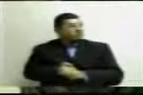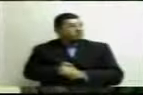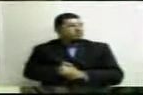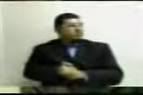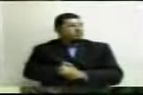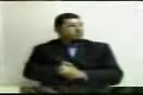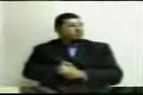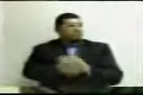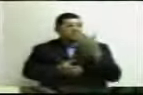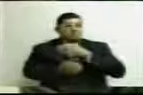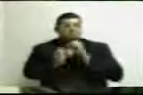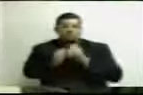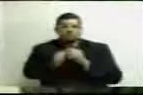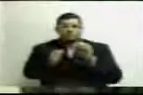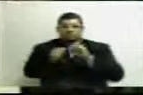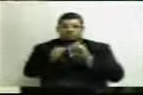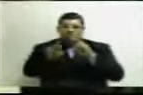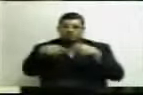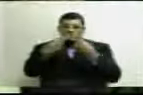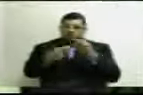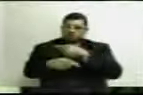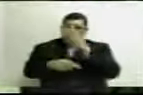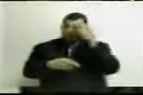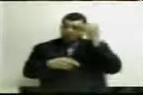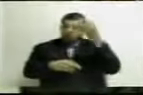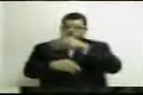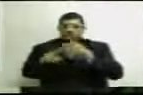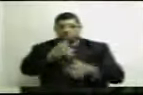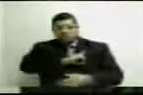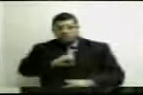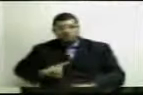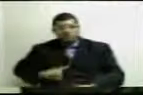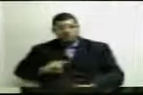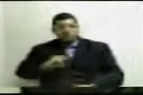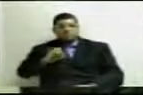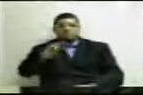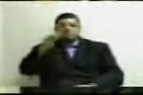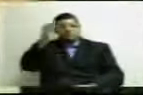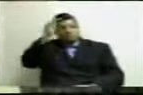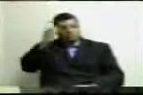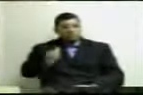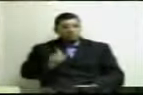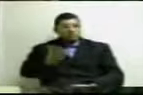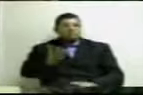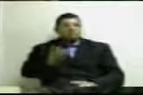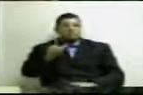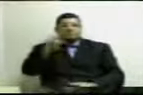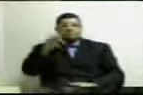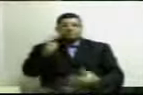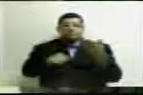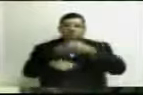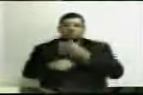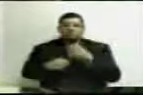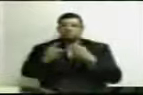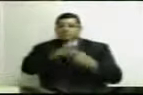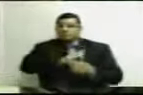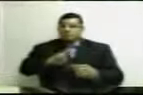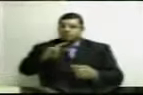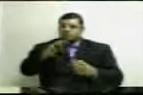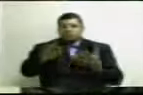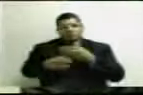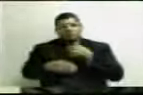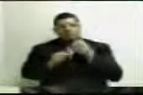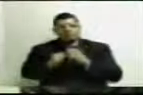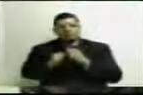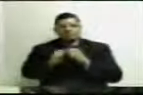incumbência de que amanhã cedo nós possamos fazer uma reunião, eu, o vossa excelência, o deputado da Conceição, o deputado Luiz Castro e o deputado Marco